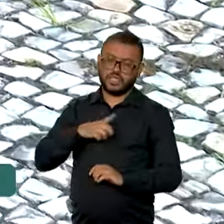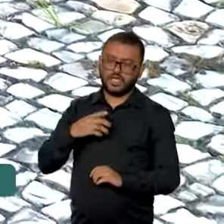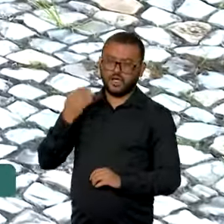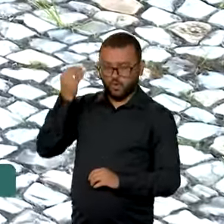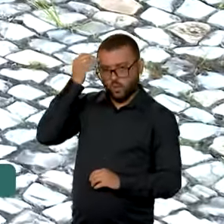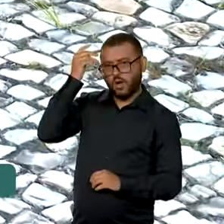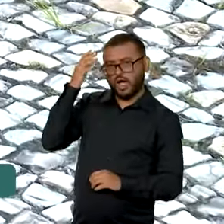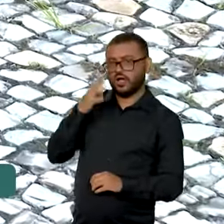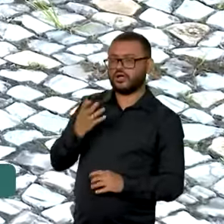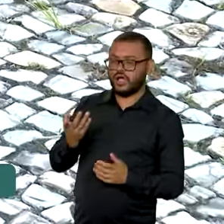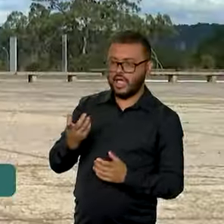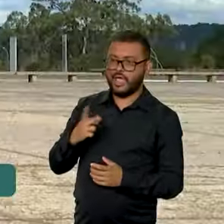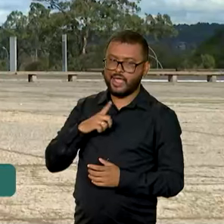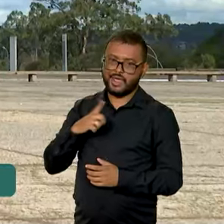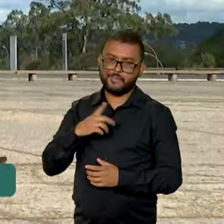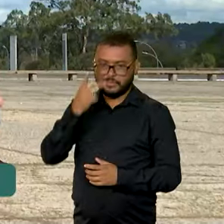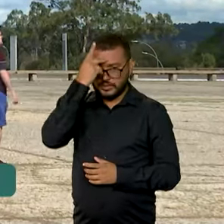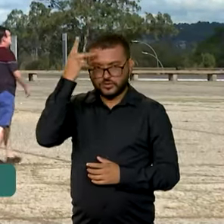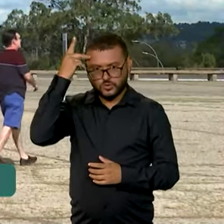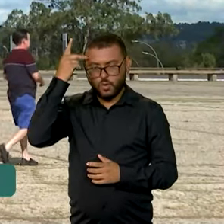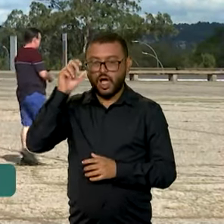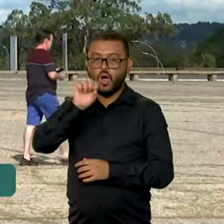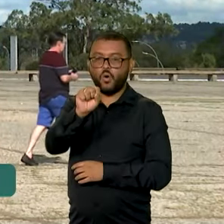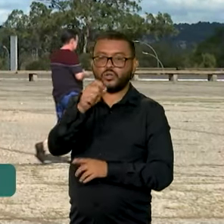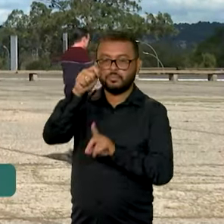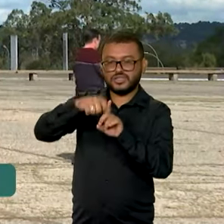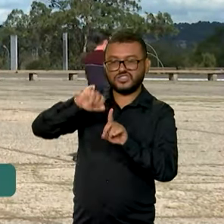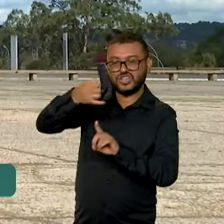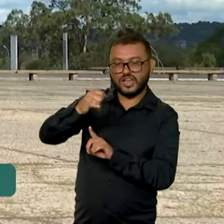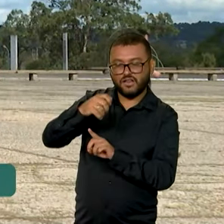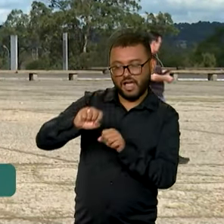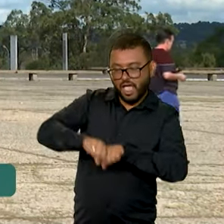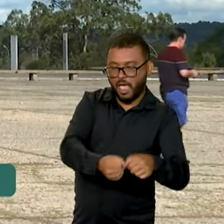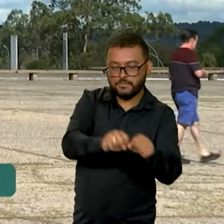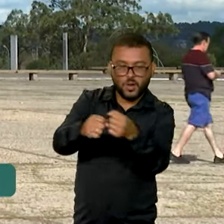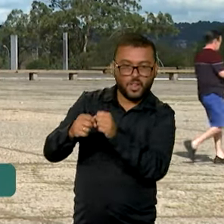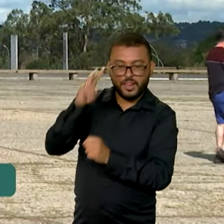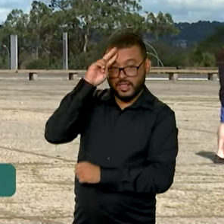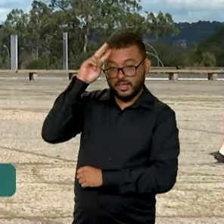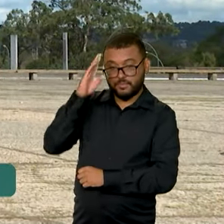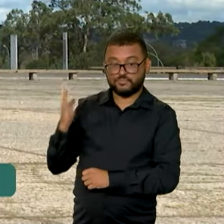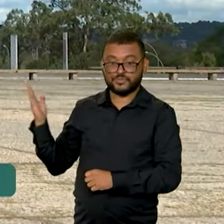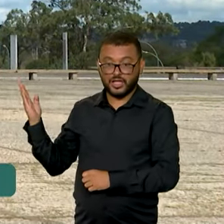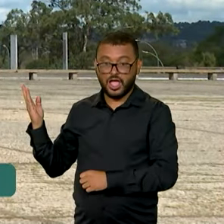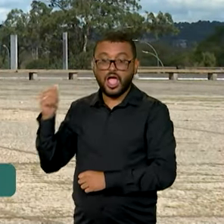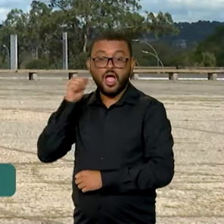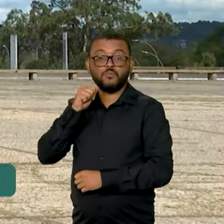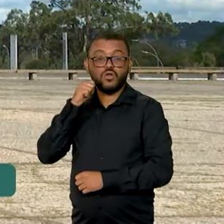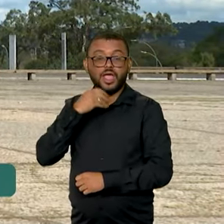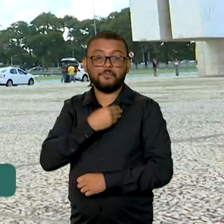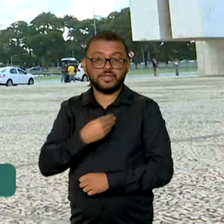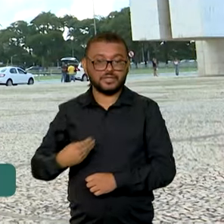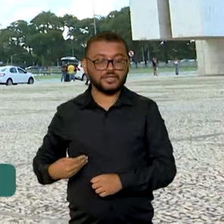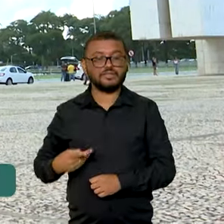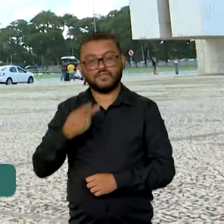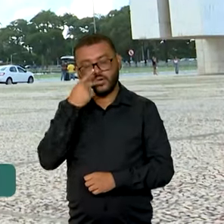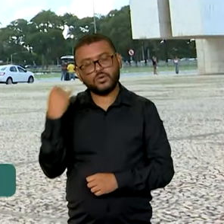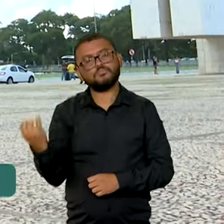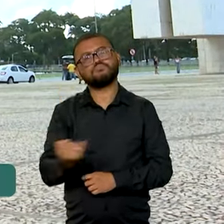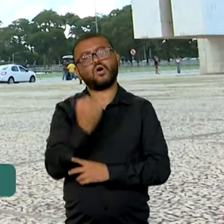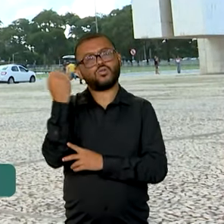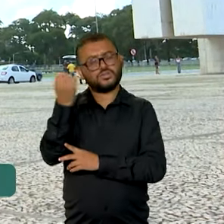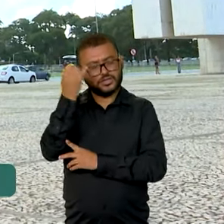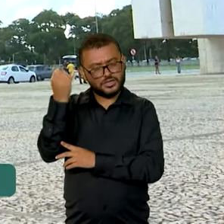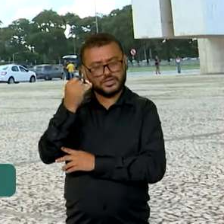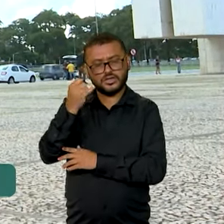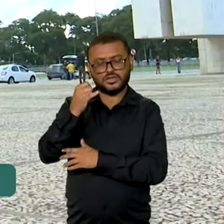sim, também com uma resposta a esse agravamento que o 8 de janeiro provocou, mas também, como a ministra bem colocou, sobre a importância da praça,